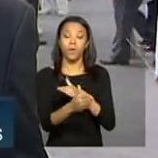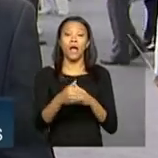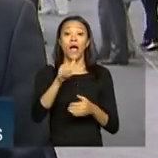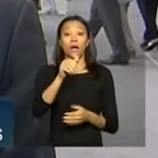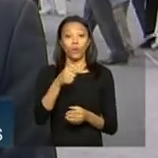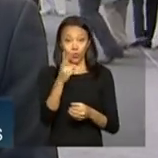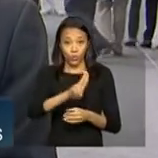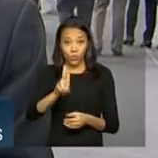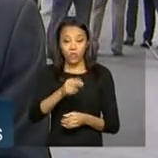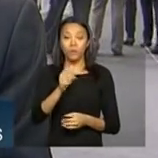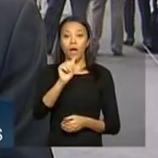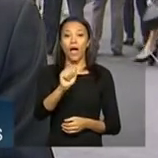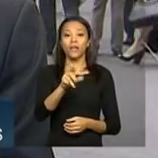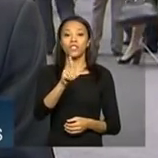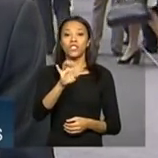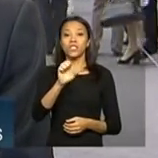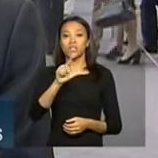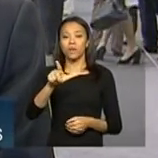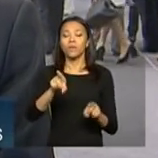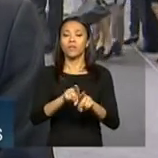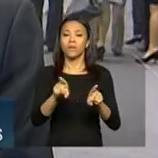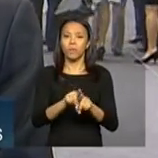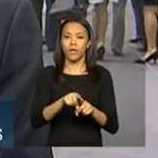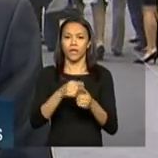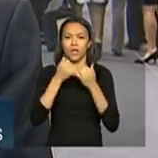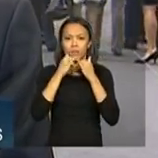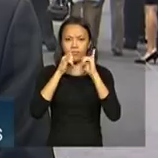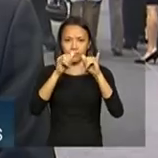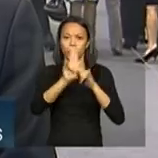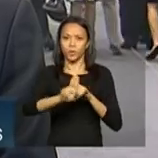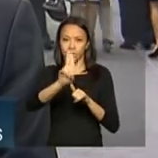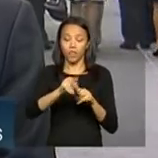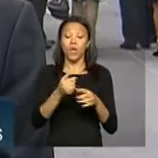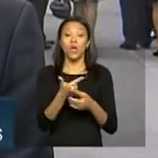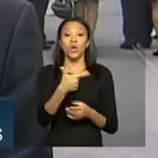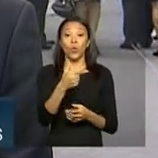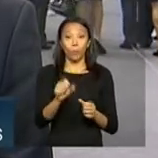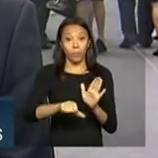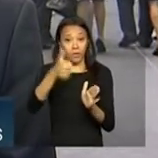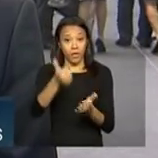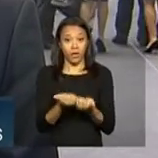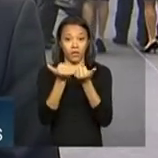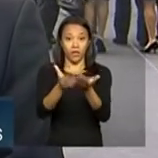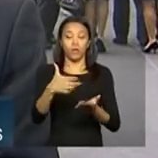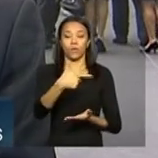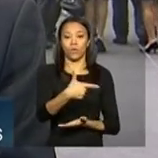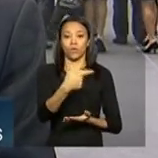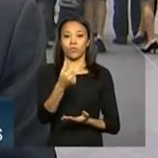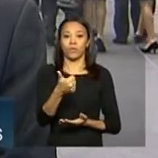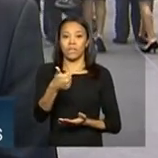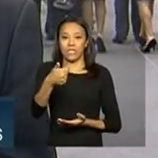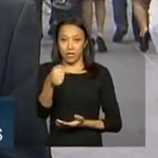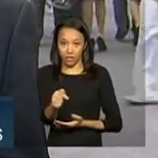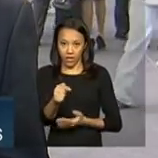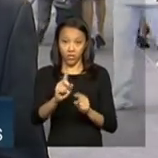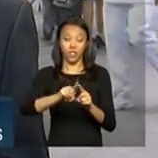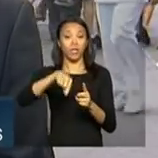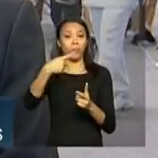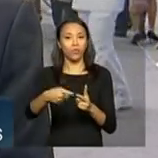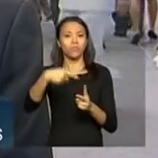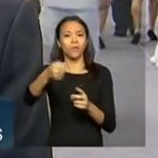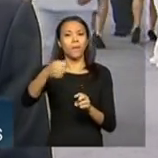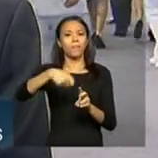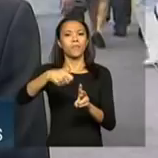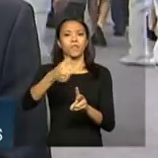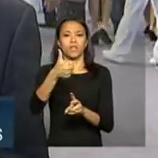diesel e a energia elétrica. O primeiro vai ser entregue em 2017 e os seguintes em intervalos de